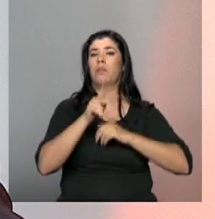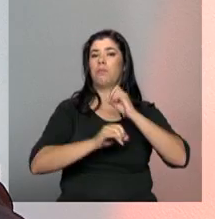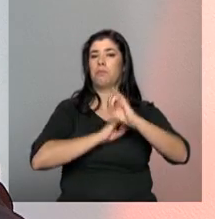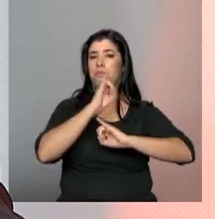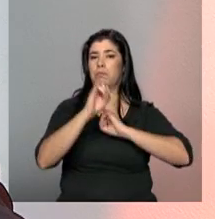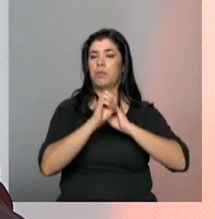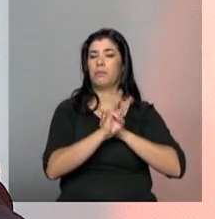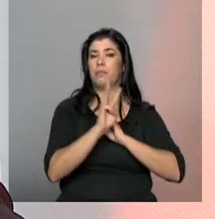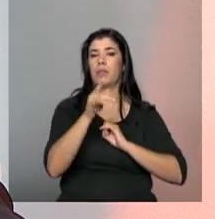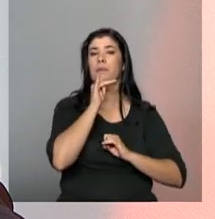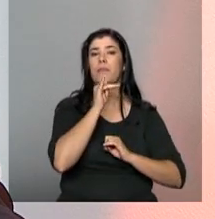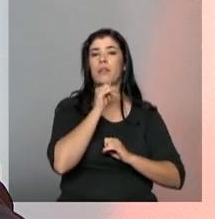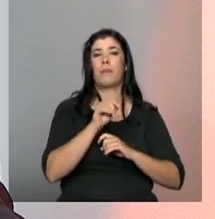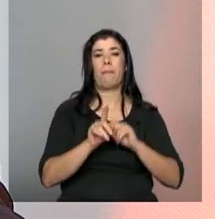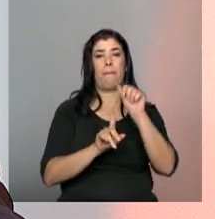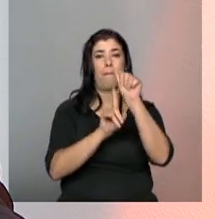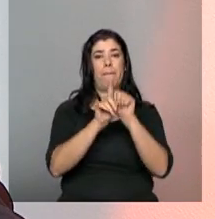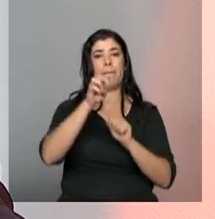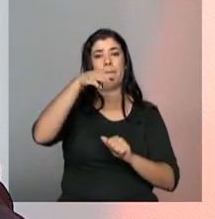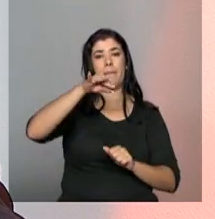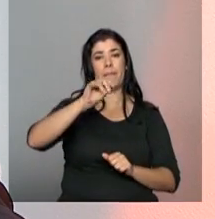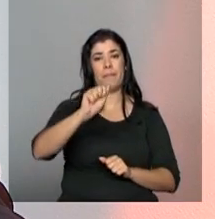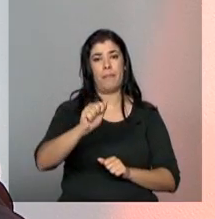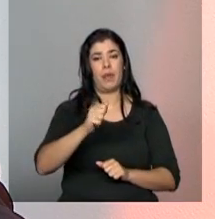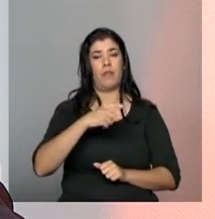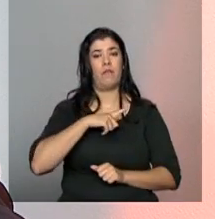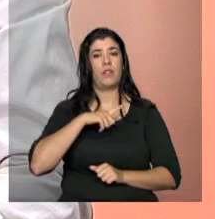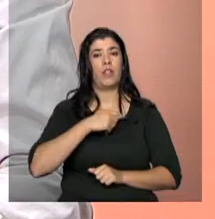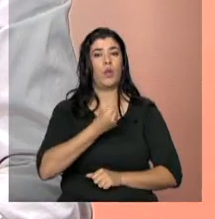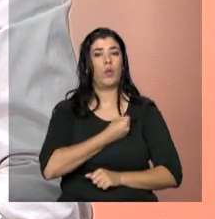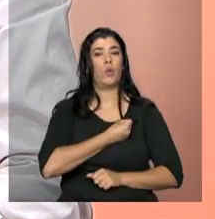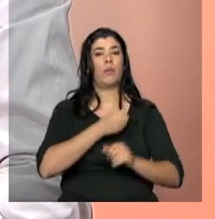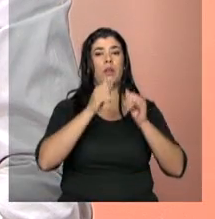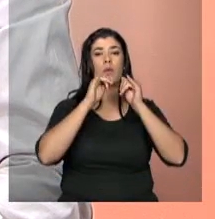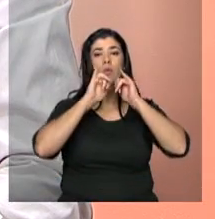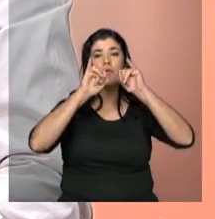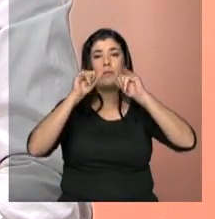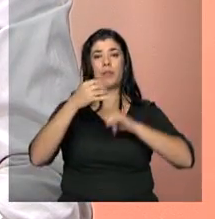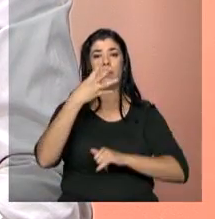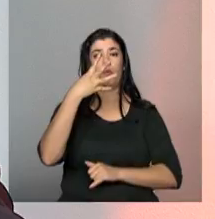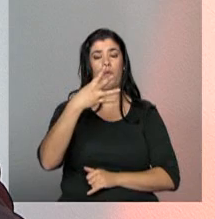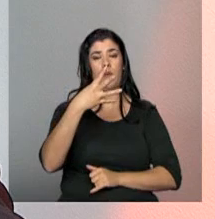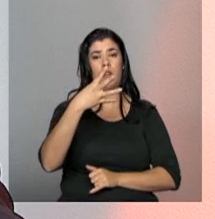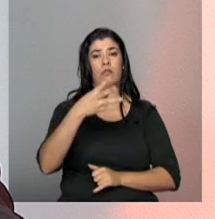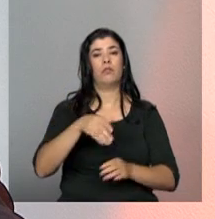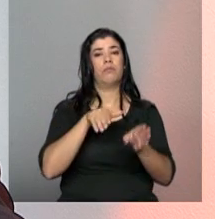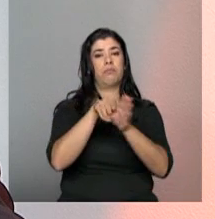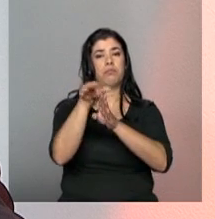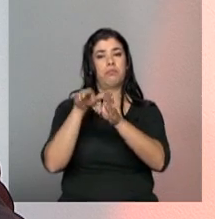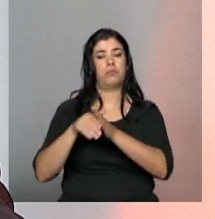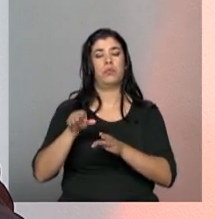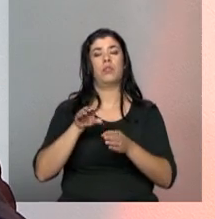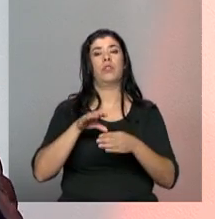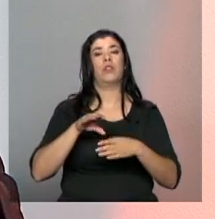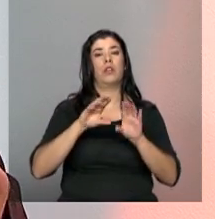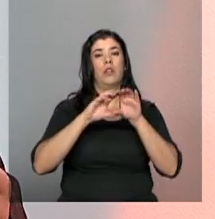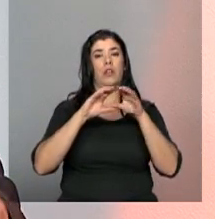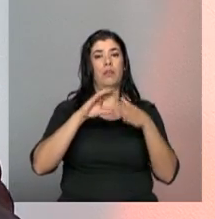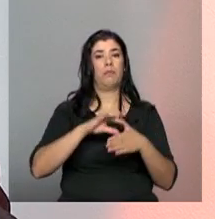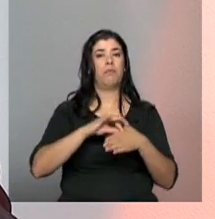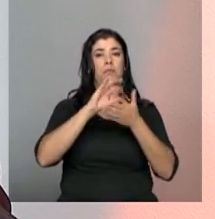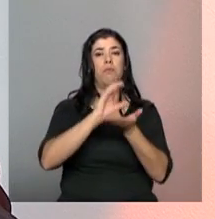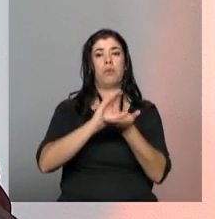Agora, em maio, por exemplo, nós vamos subir o informe 4 para o site, nós vamos socializar, divulgar para todos os conselhos e talvez outras